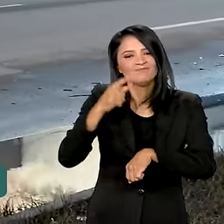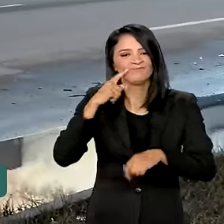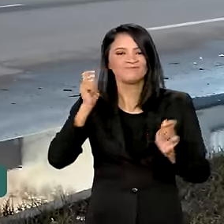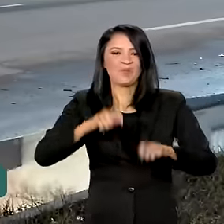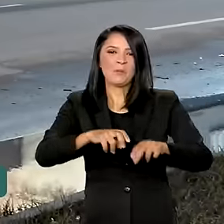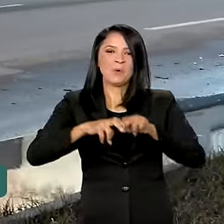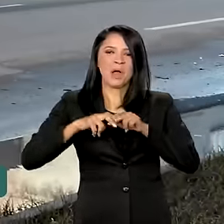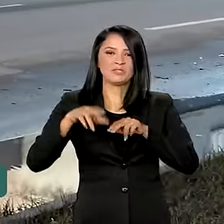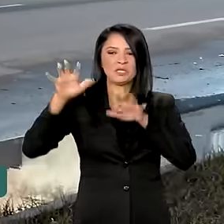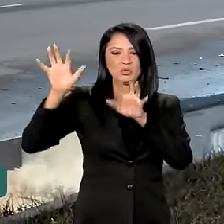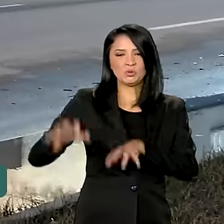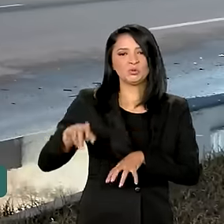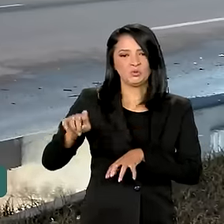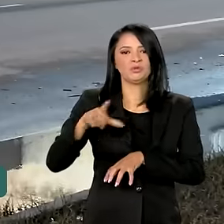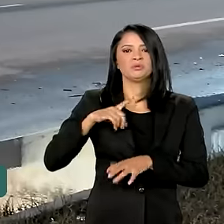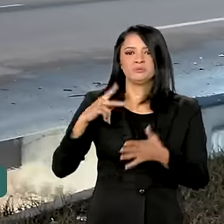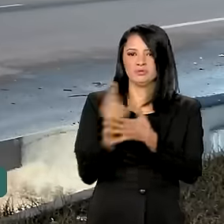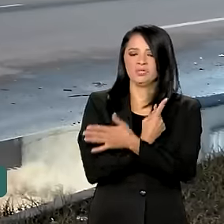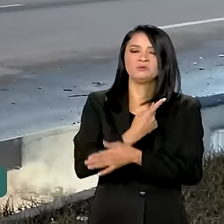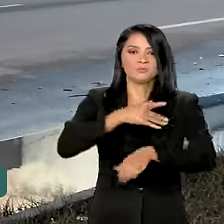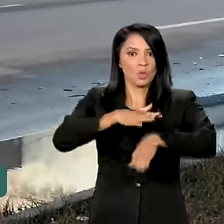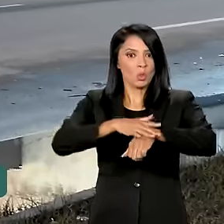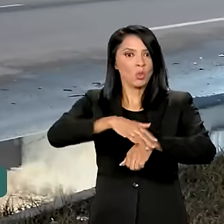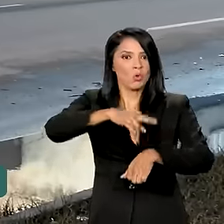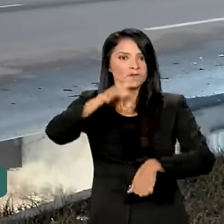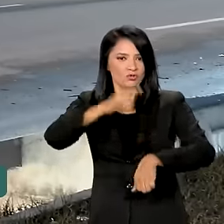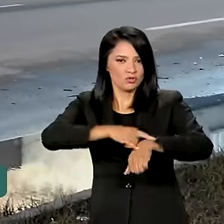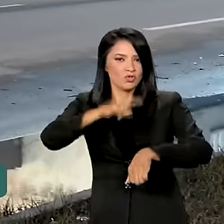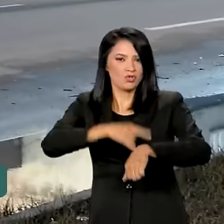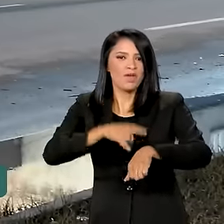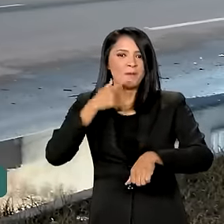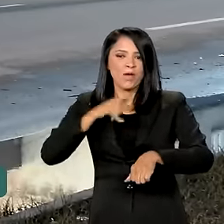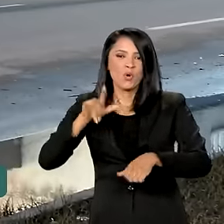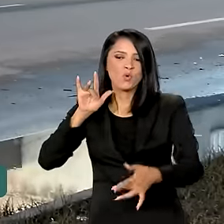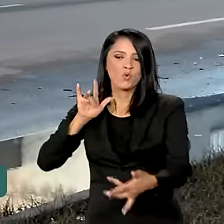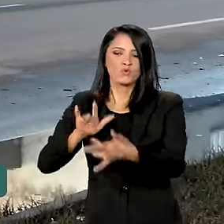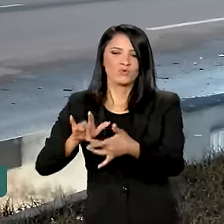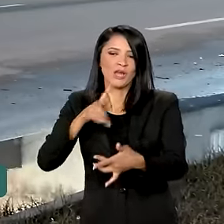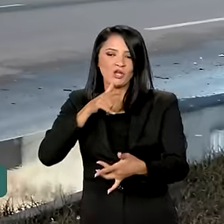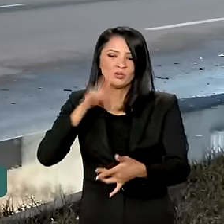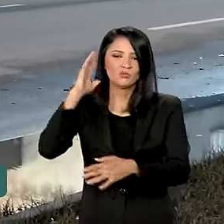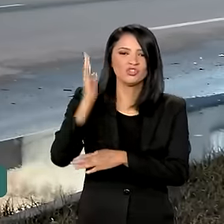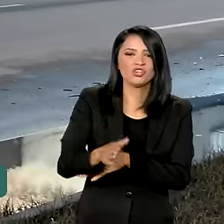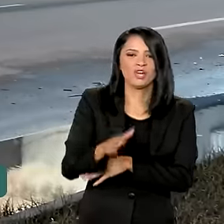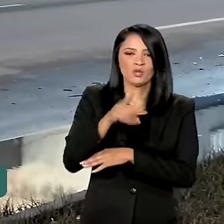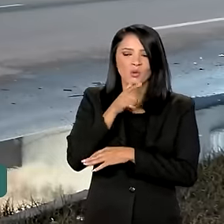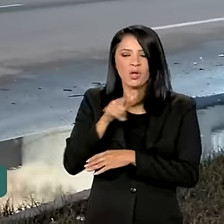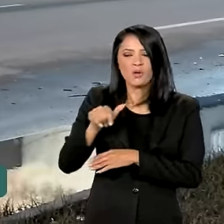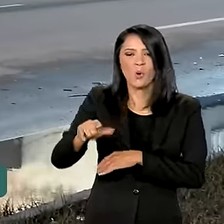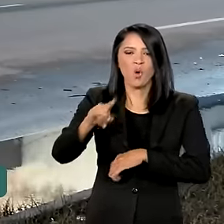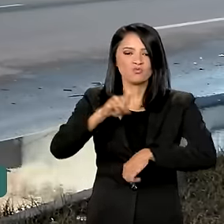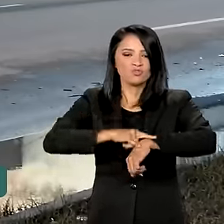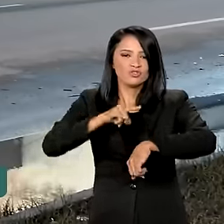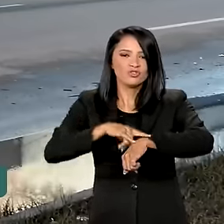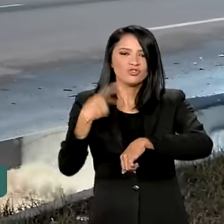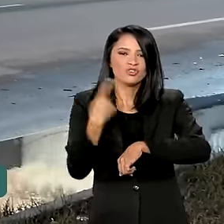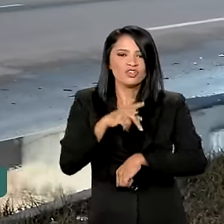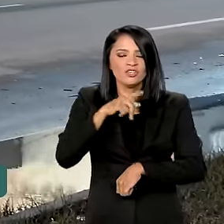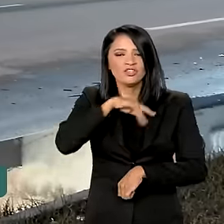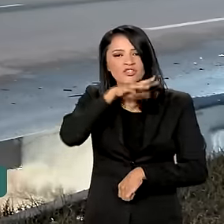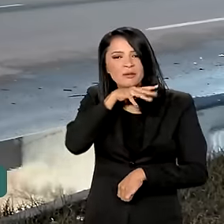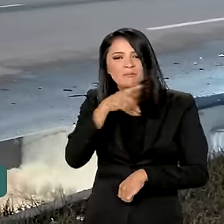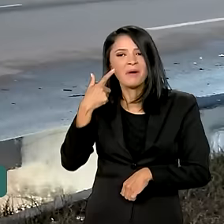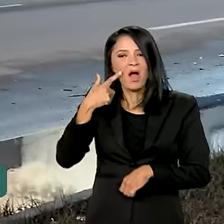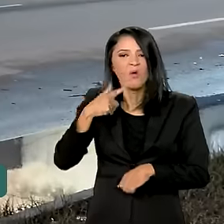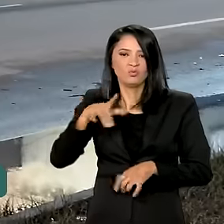mês no Rio Grande do Sul. A doença é transmitida pelo contato direto ou indireto com a urina de animais infectados,